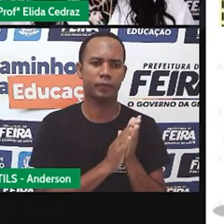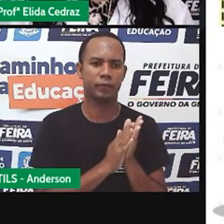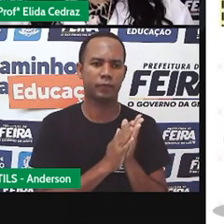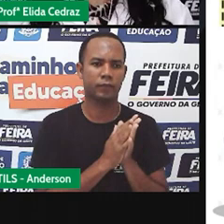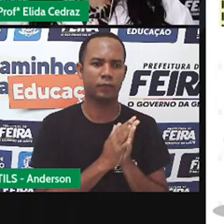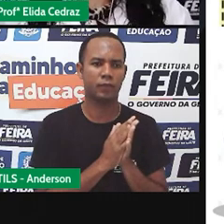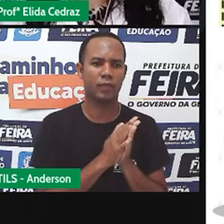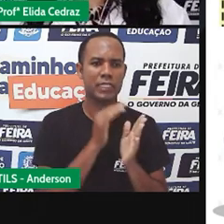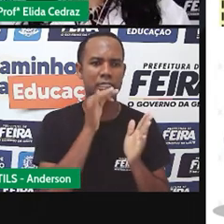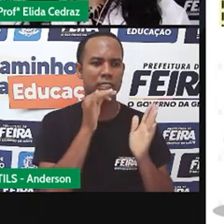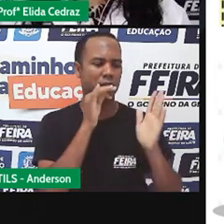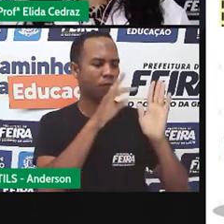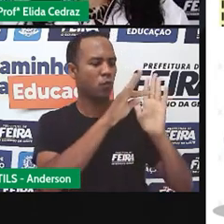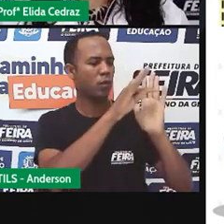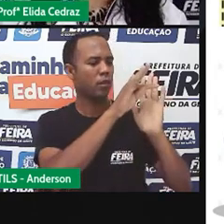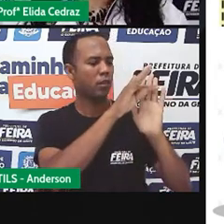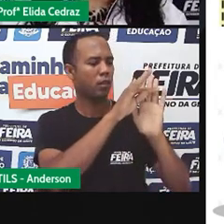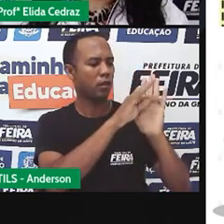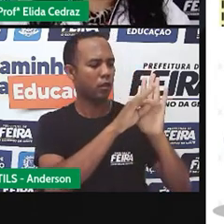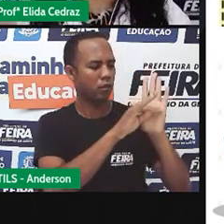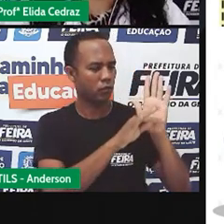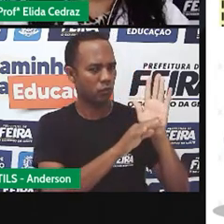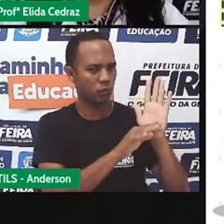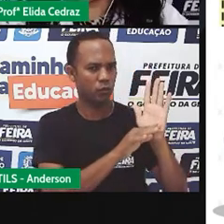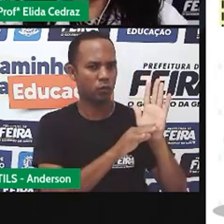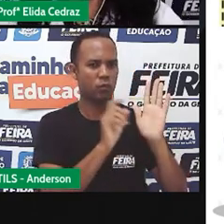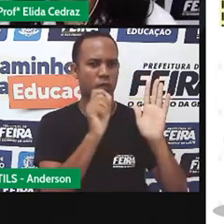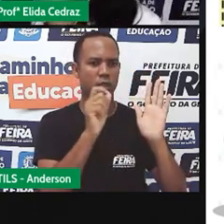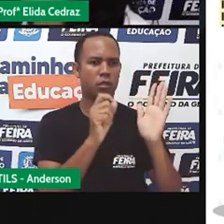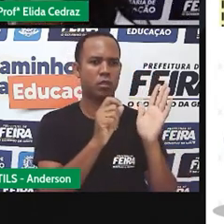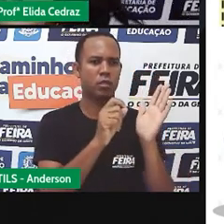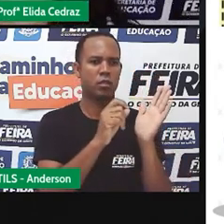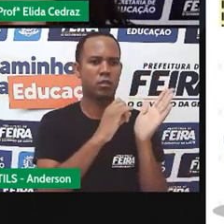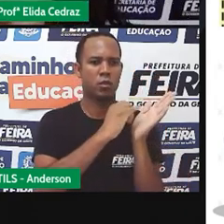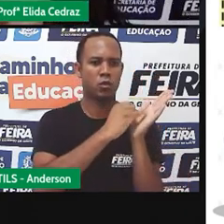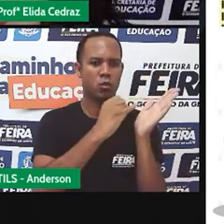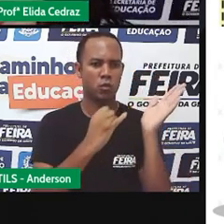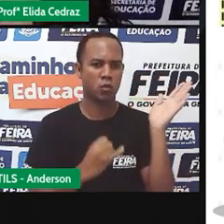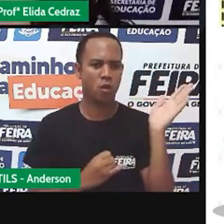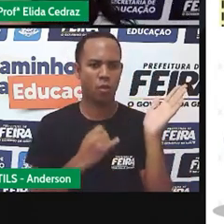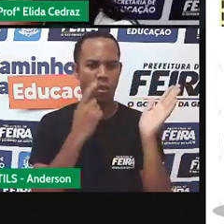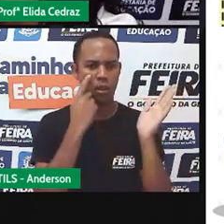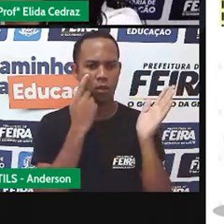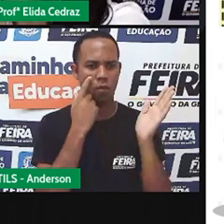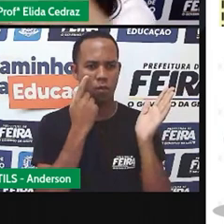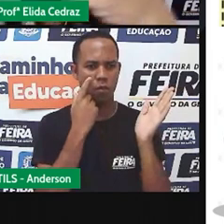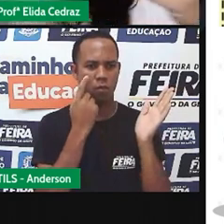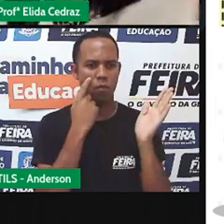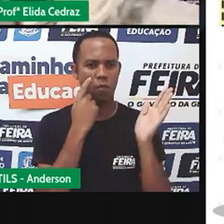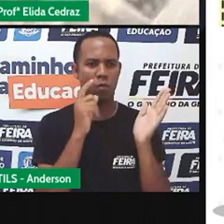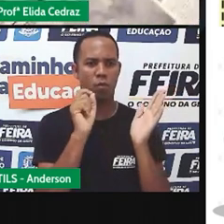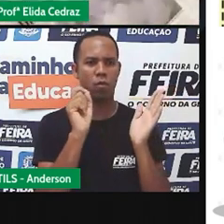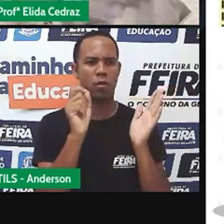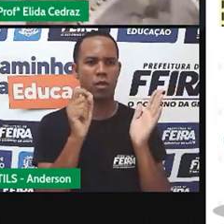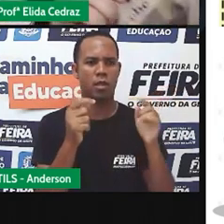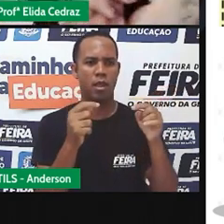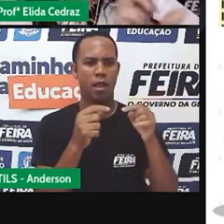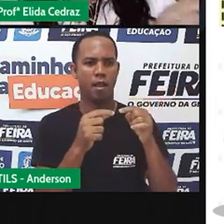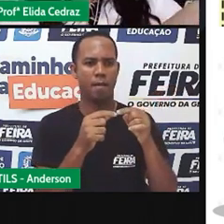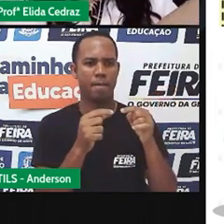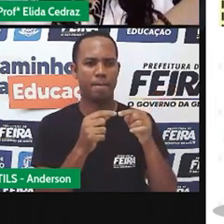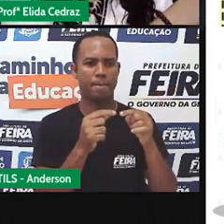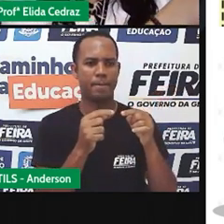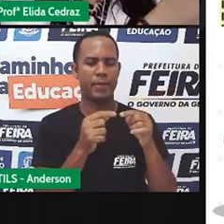Os textos noticiosos. O jornal, esse aqui que a Pró trouxe, olha só. Isso aqui